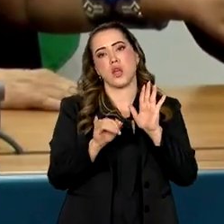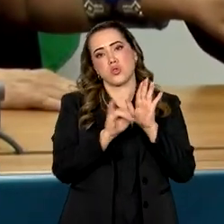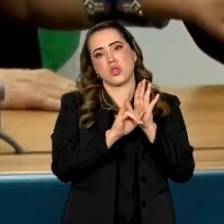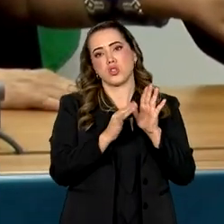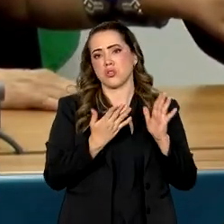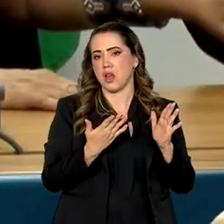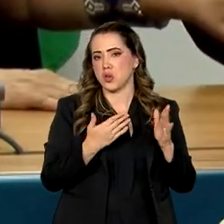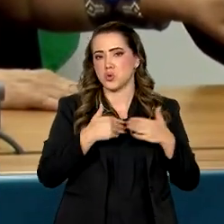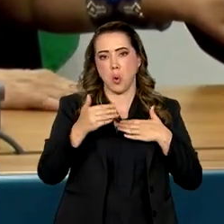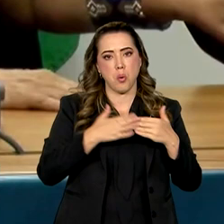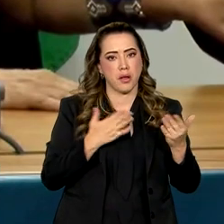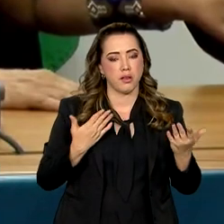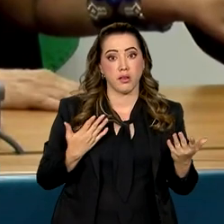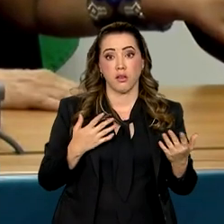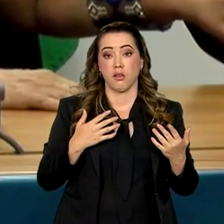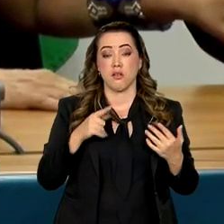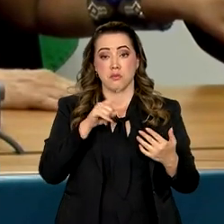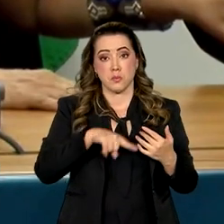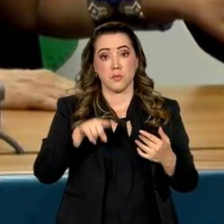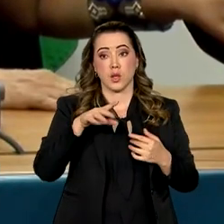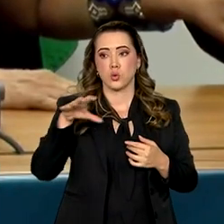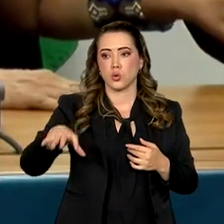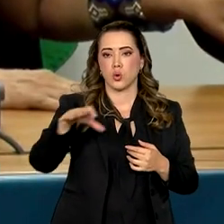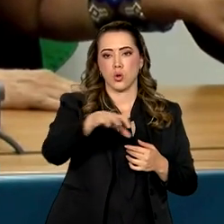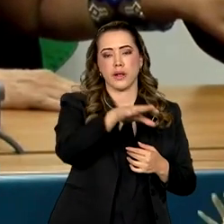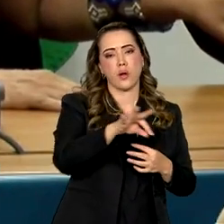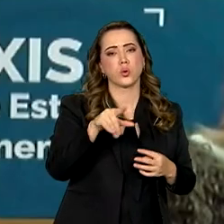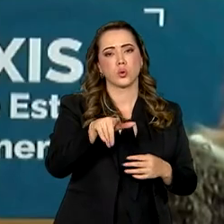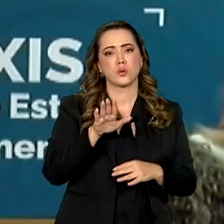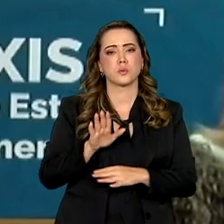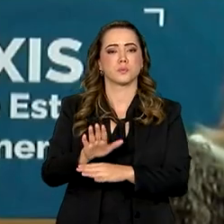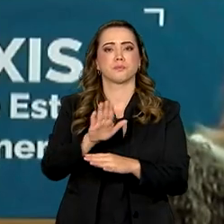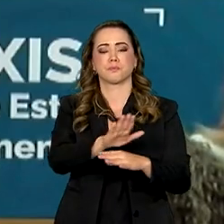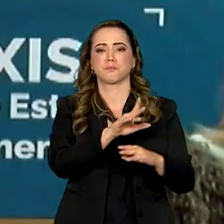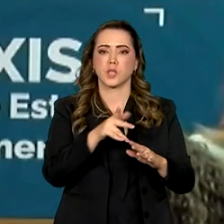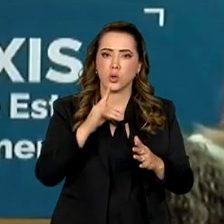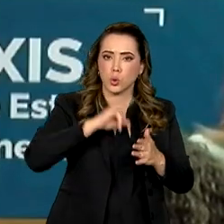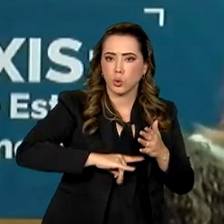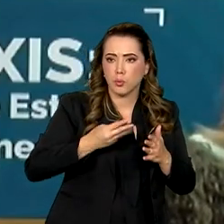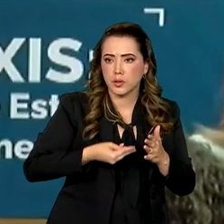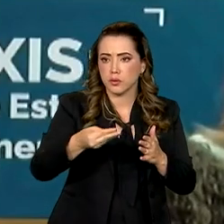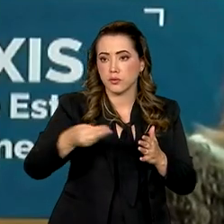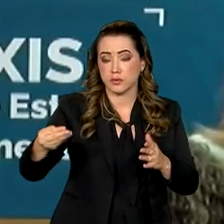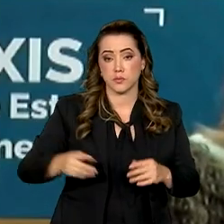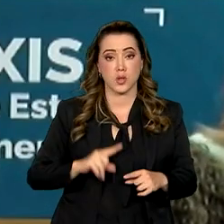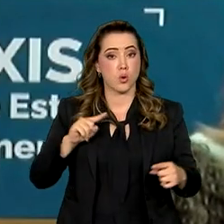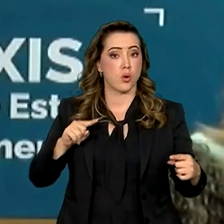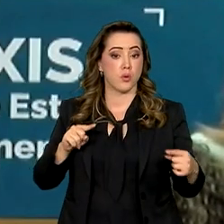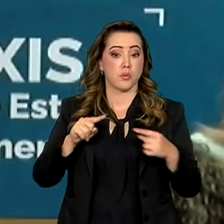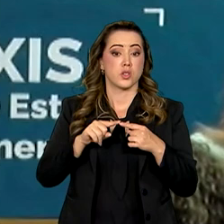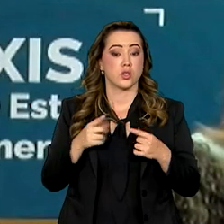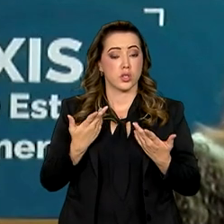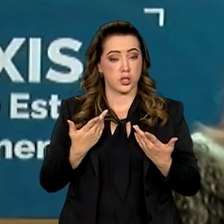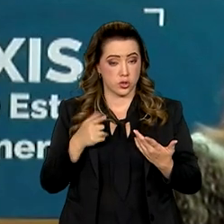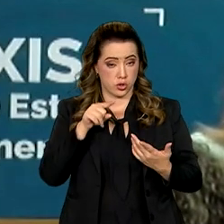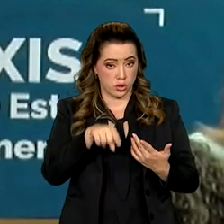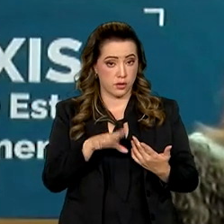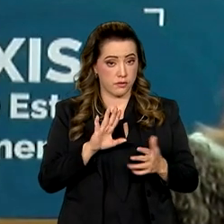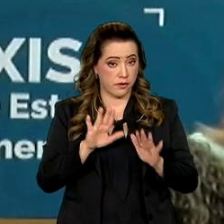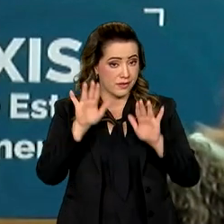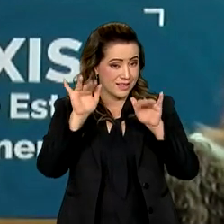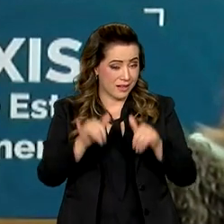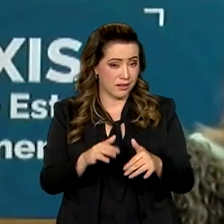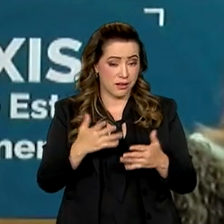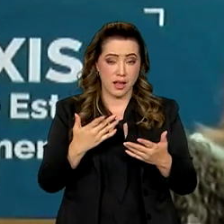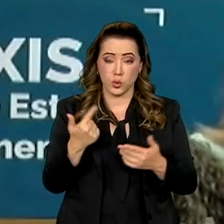e racial e da região de onde a pessoa vem. A ordem é zerar a lista dos chamados invisíveis.